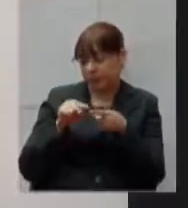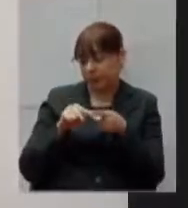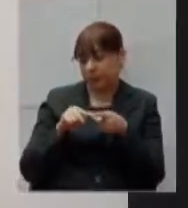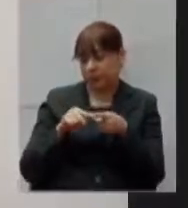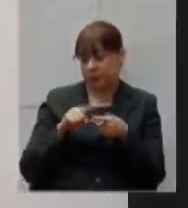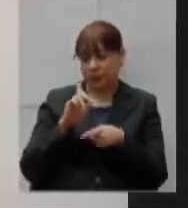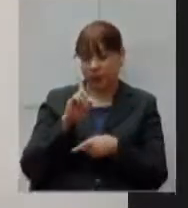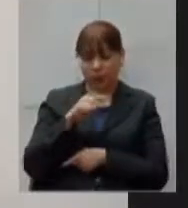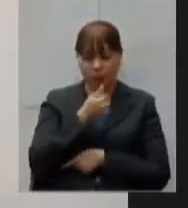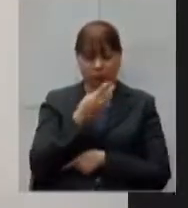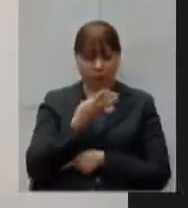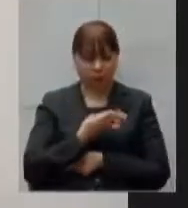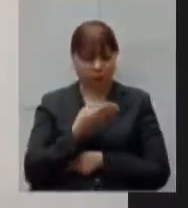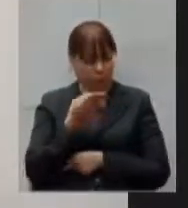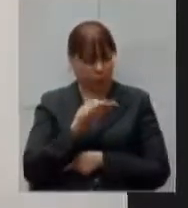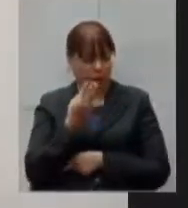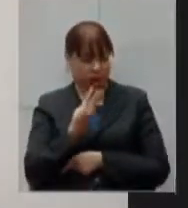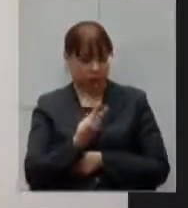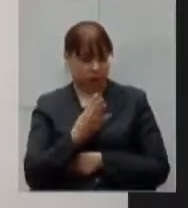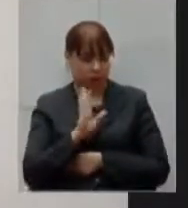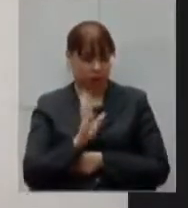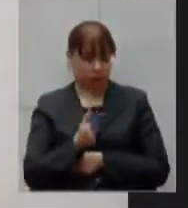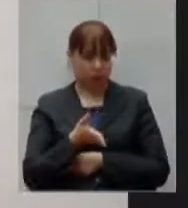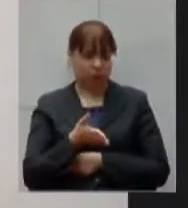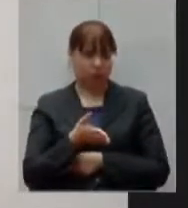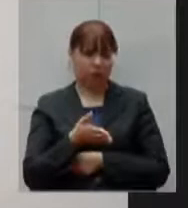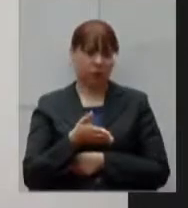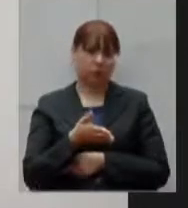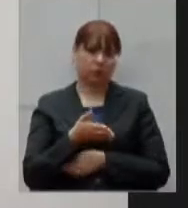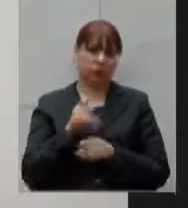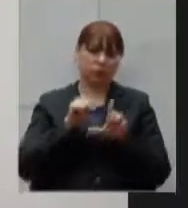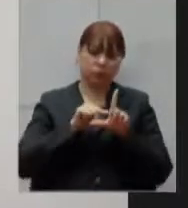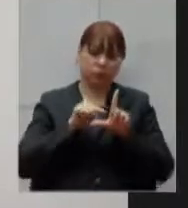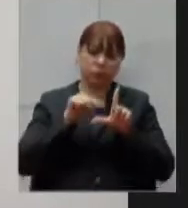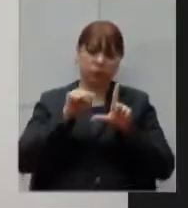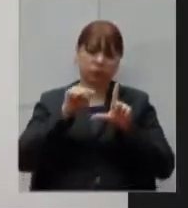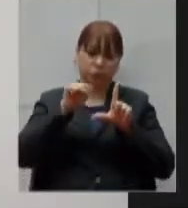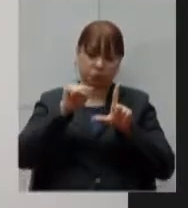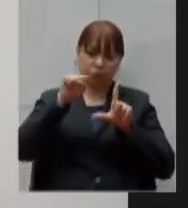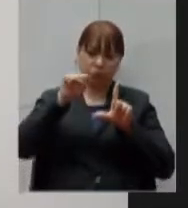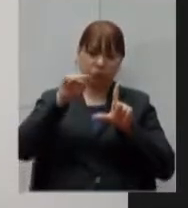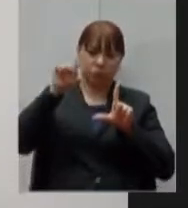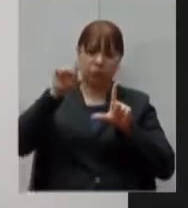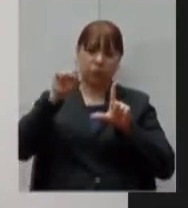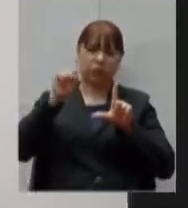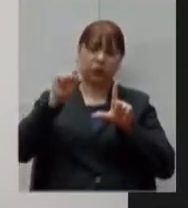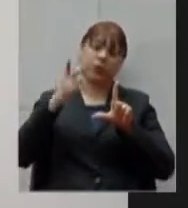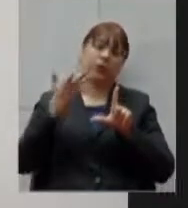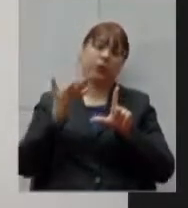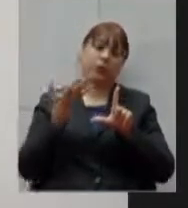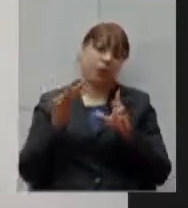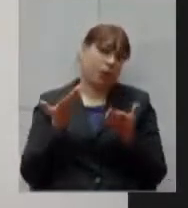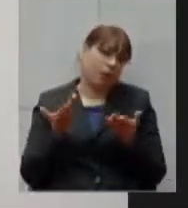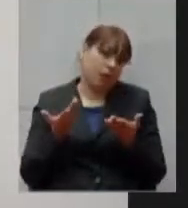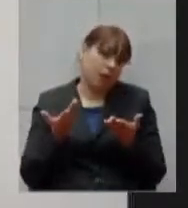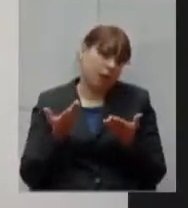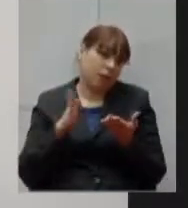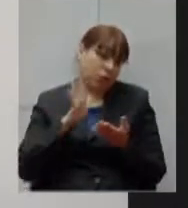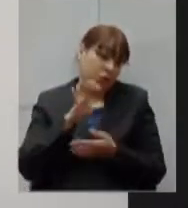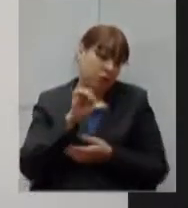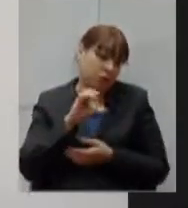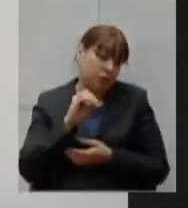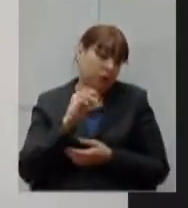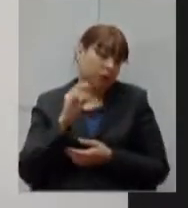da rampa já estamos com 90% dos leitos ocupados é uma informação talvez a mais relevante que eu